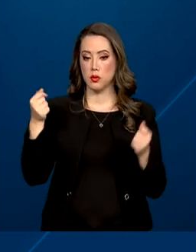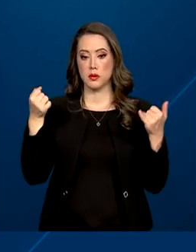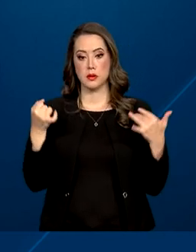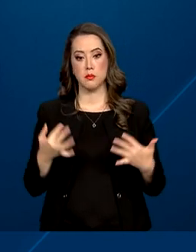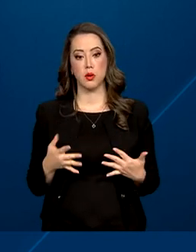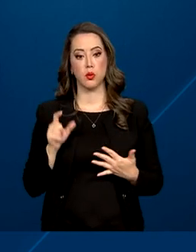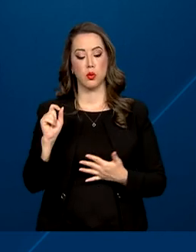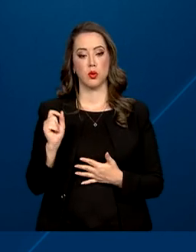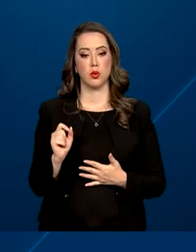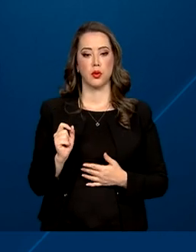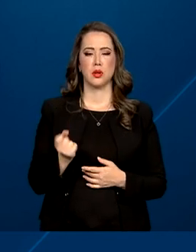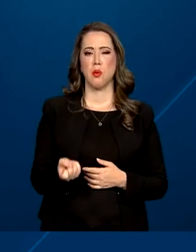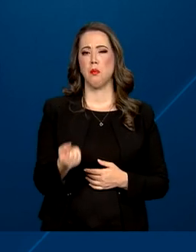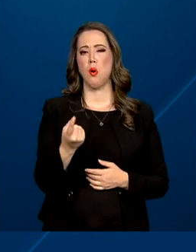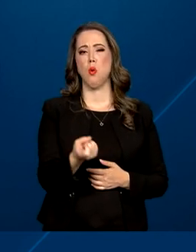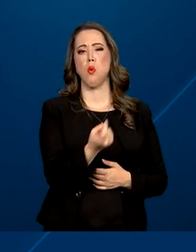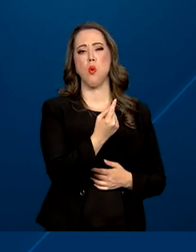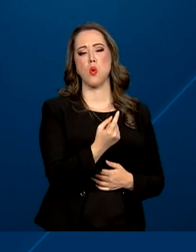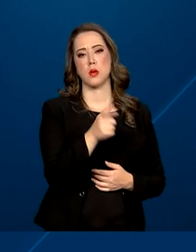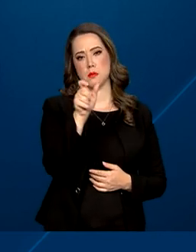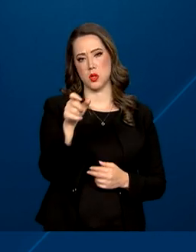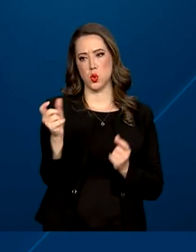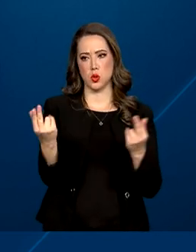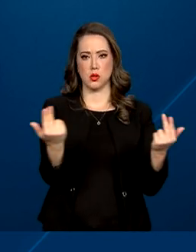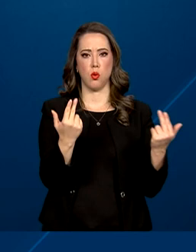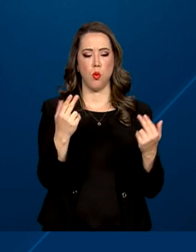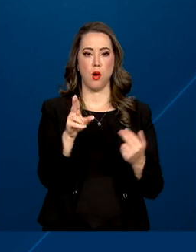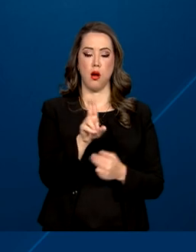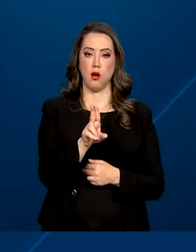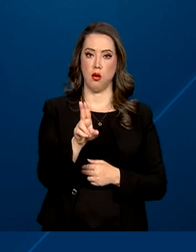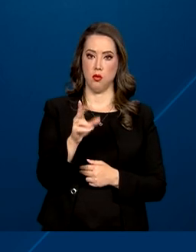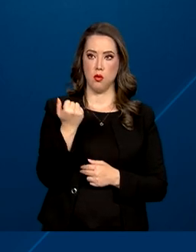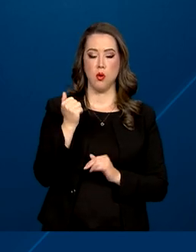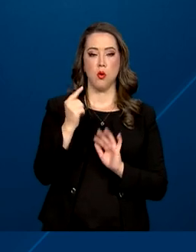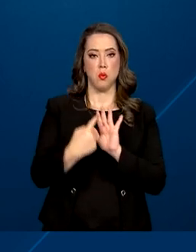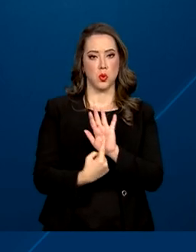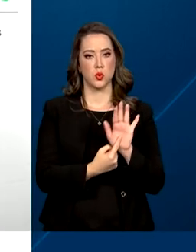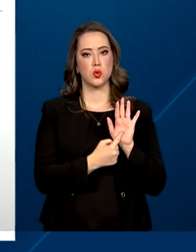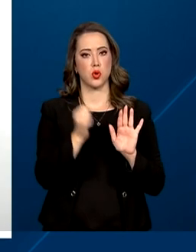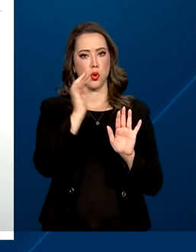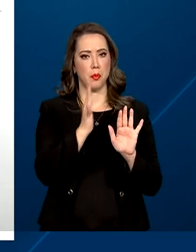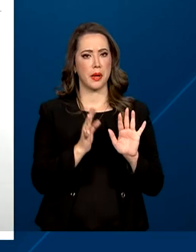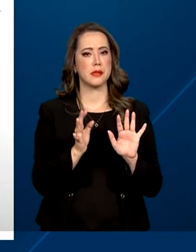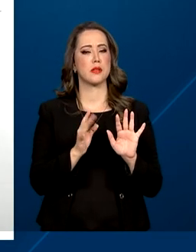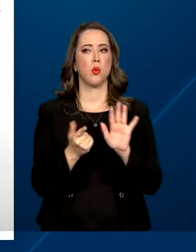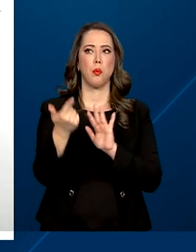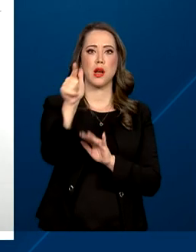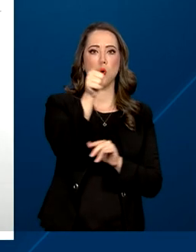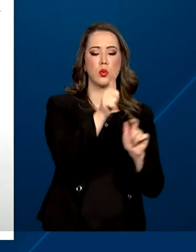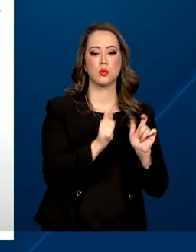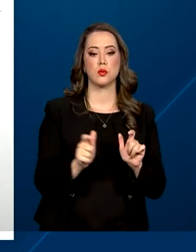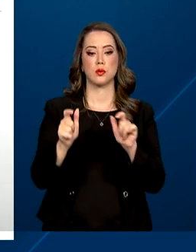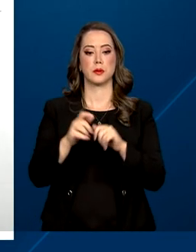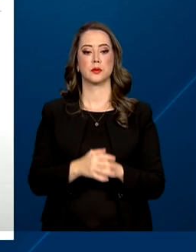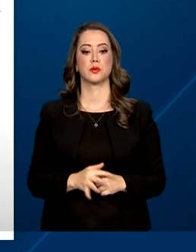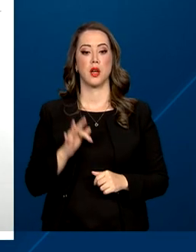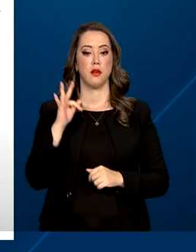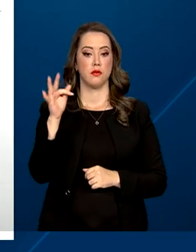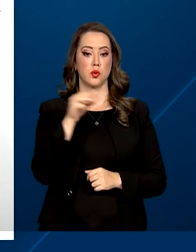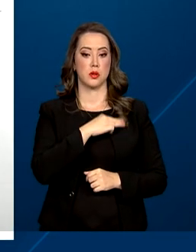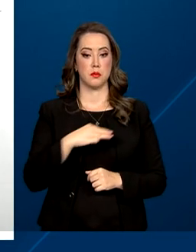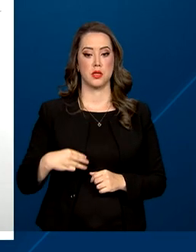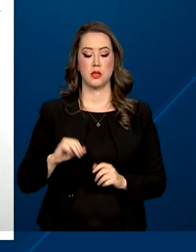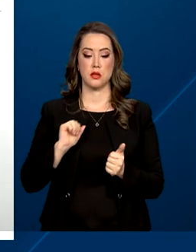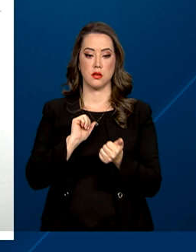em nota que poucos brasileiros levaram o nome do nosso país tão longe. A futura ministra do esporte, Ana Moser,